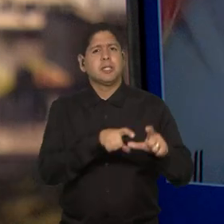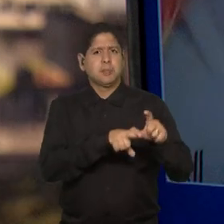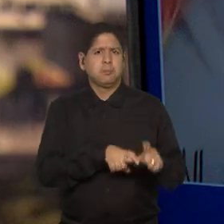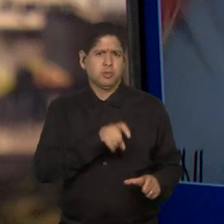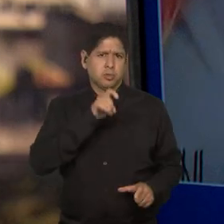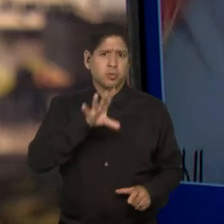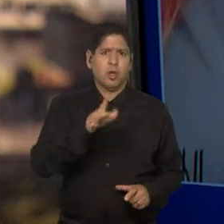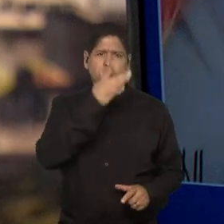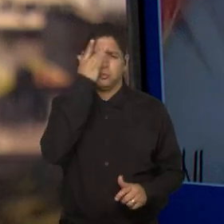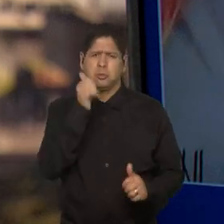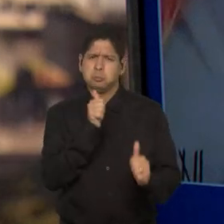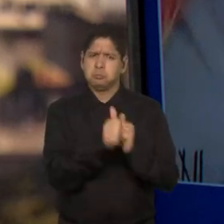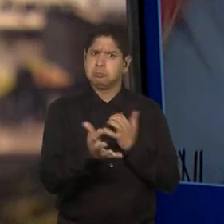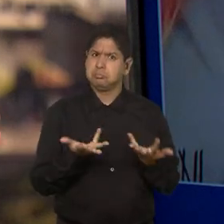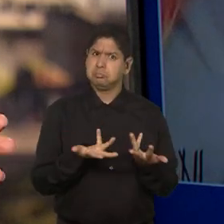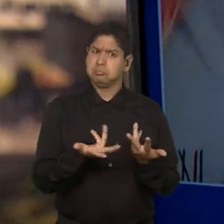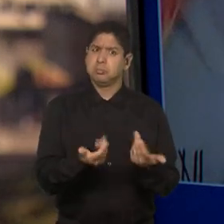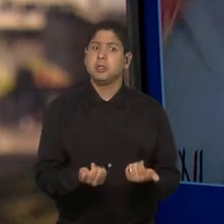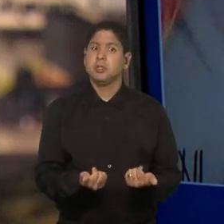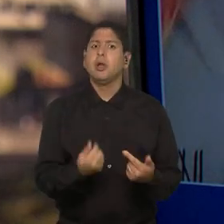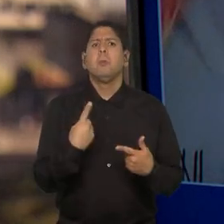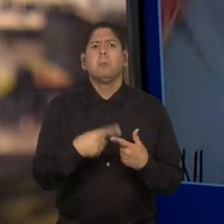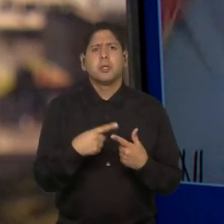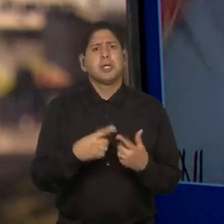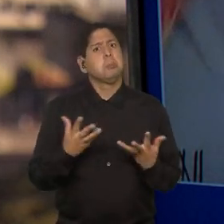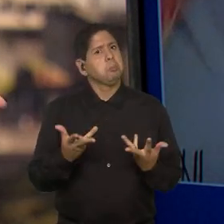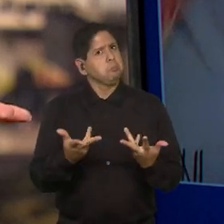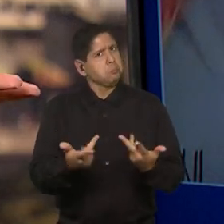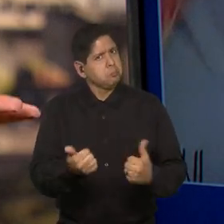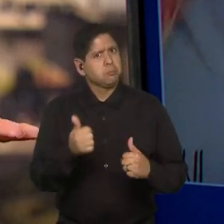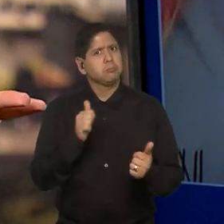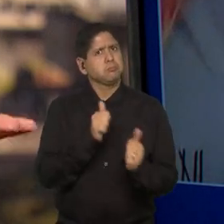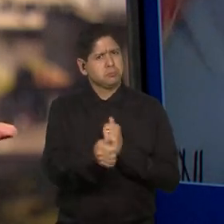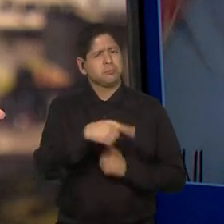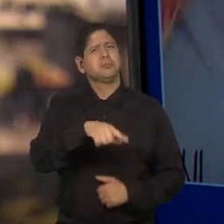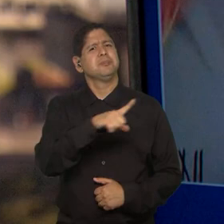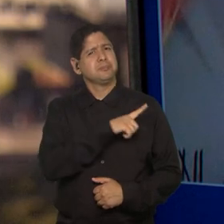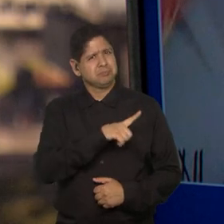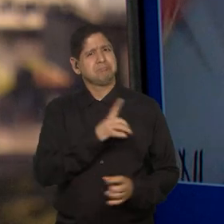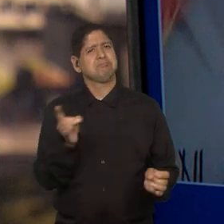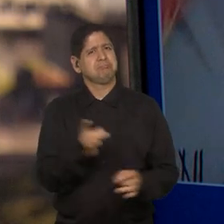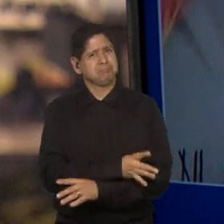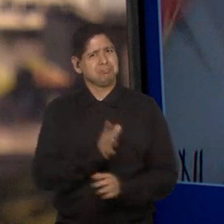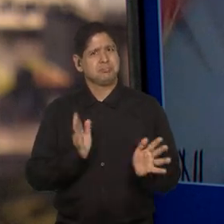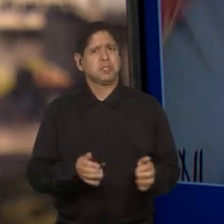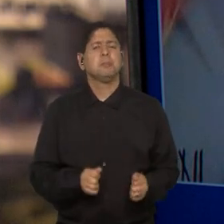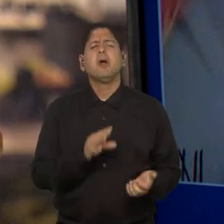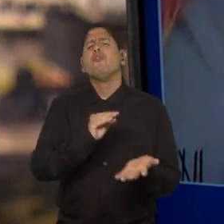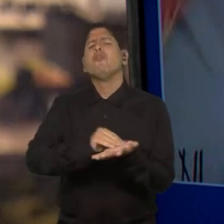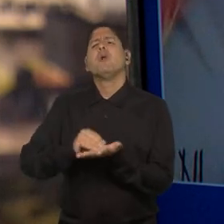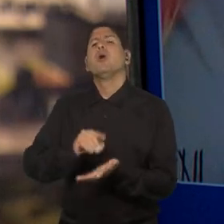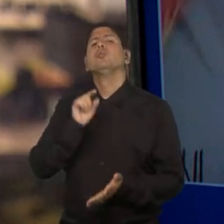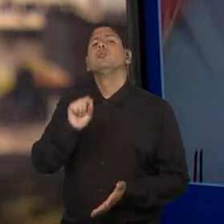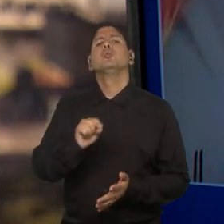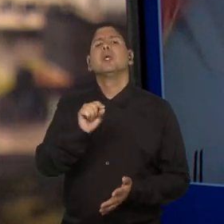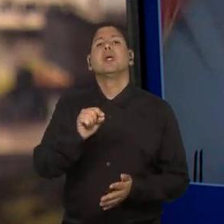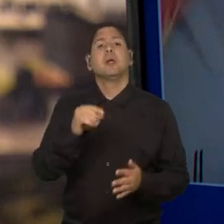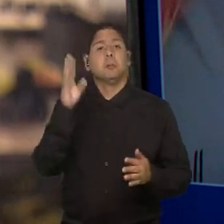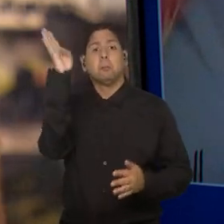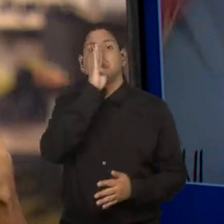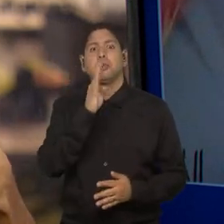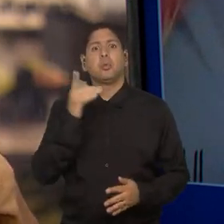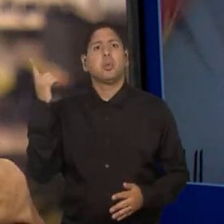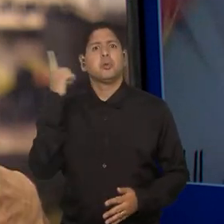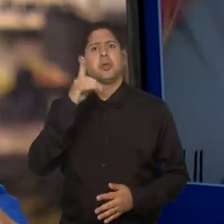depende só de ter grandes jogadores, porque craques a gente já tem. Mas o que falta então para o Brasil